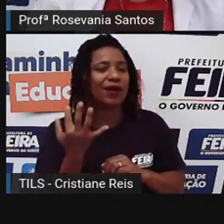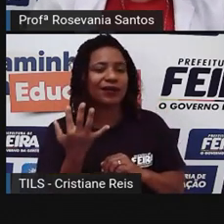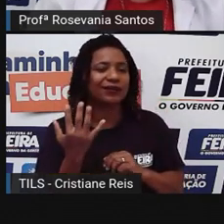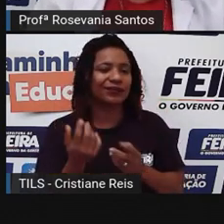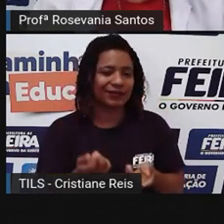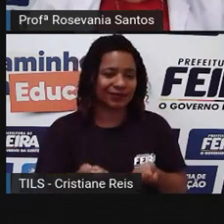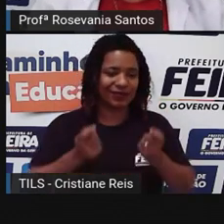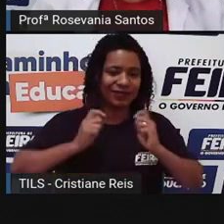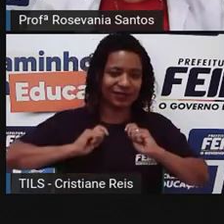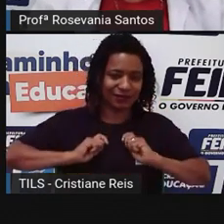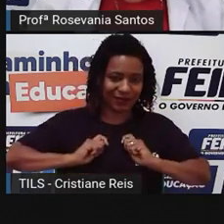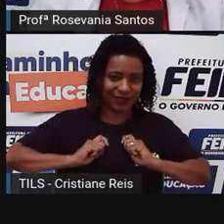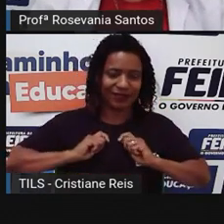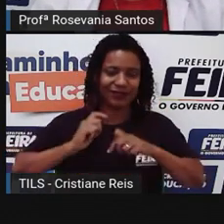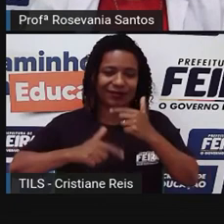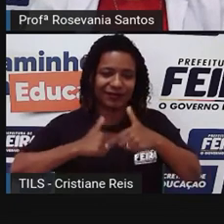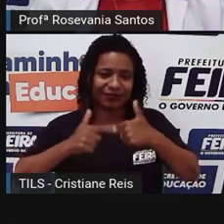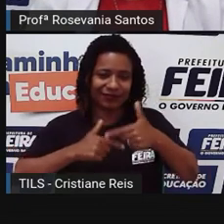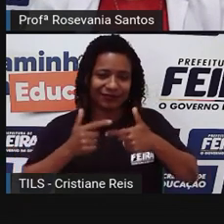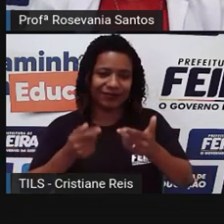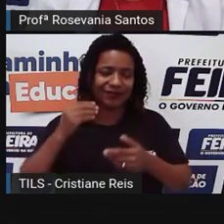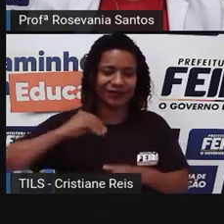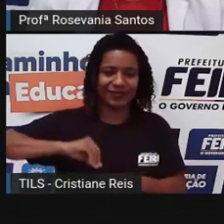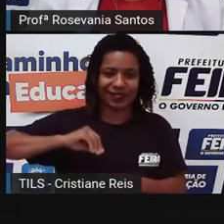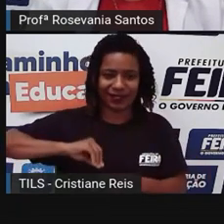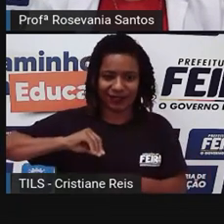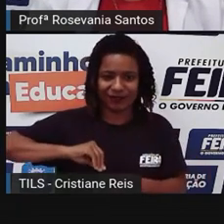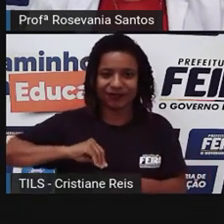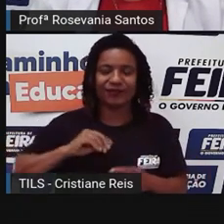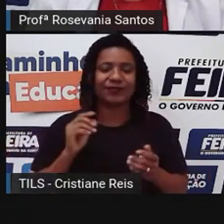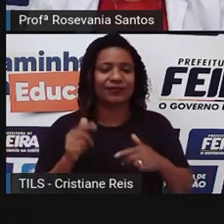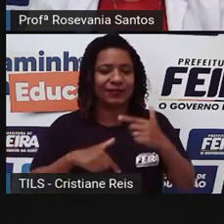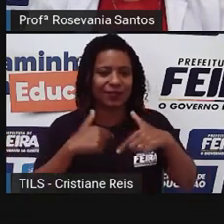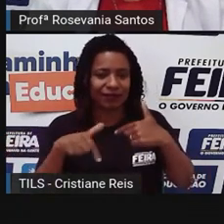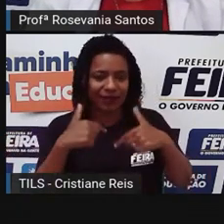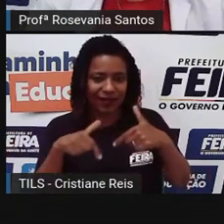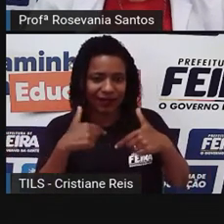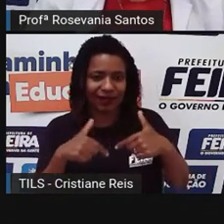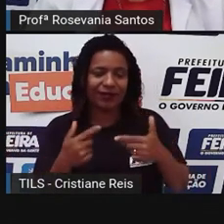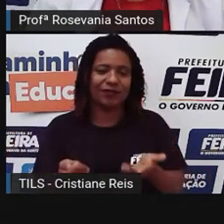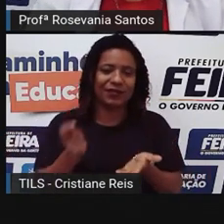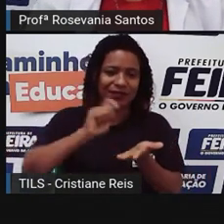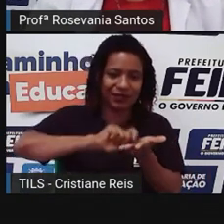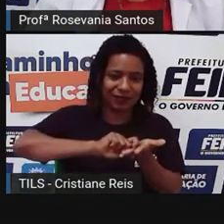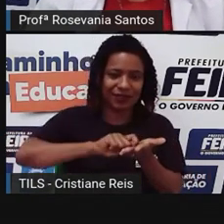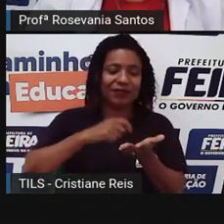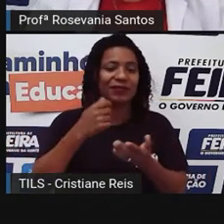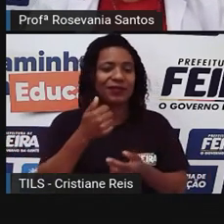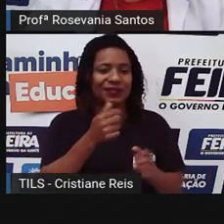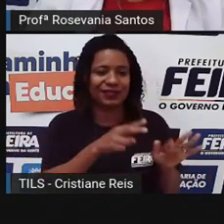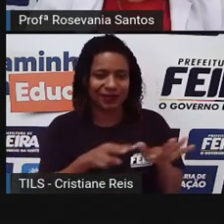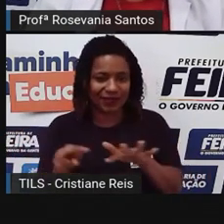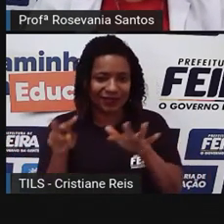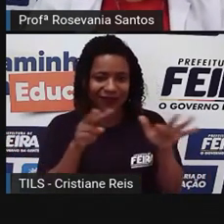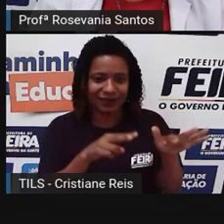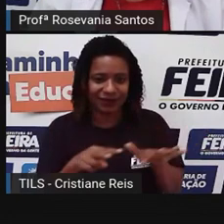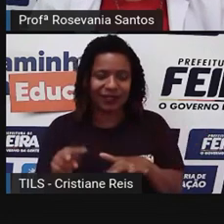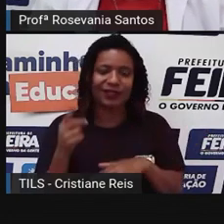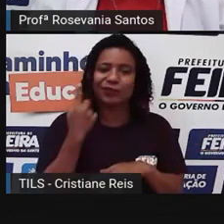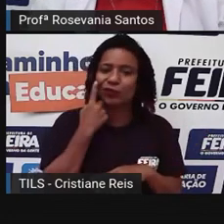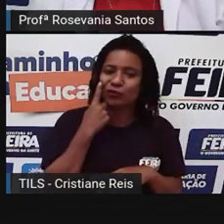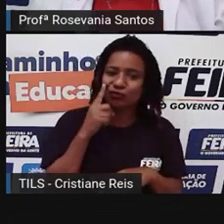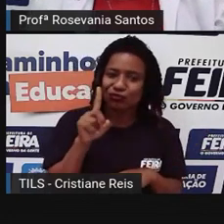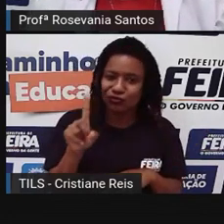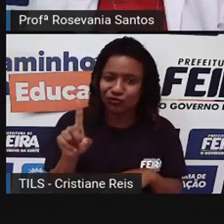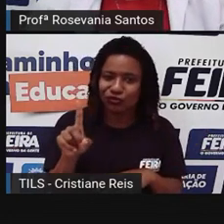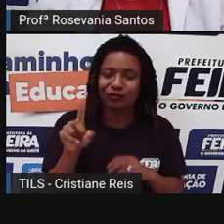desenvolver determinado tipo de salário. Então, você trabalha, pode receber por quinzena, pode receber, né, por diária,